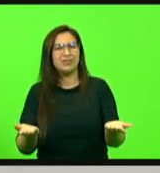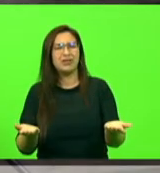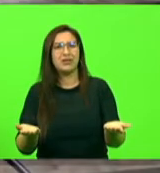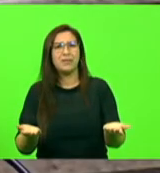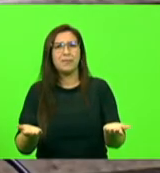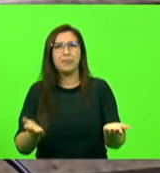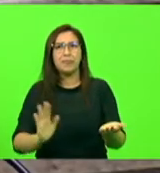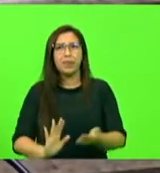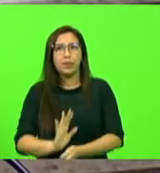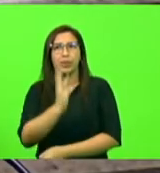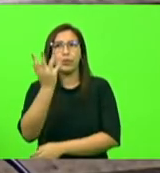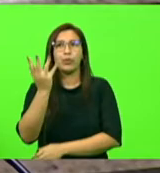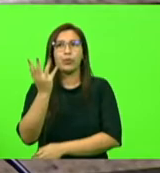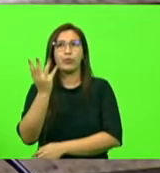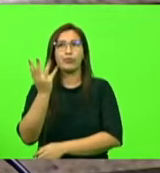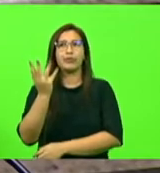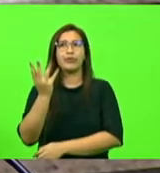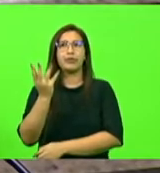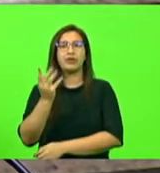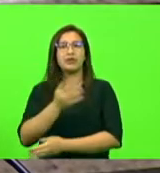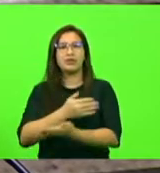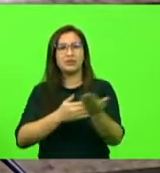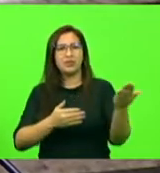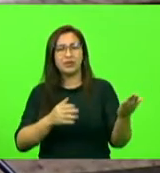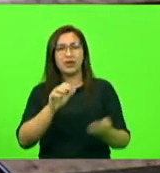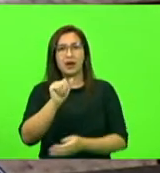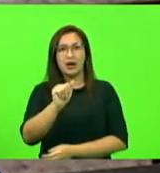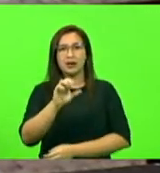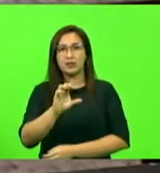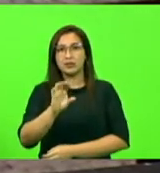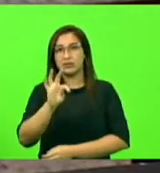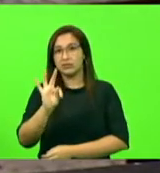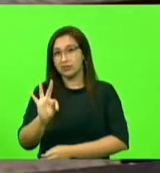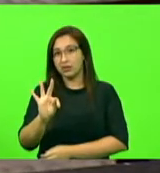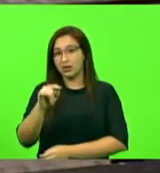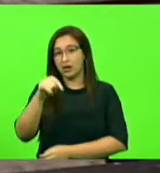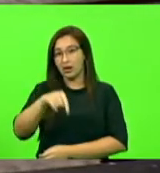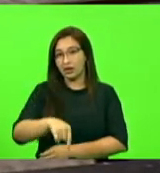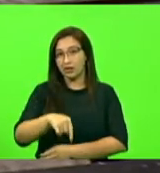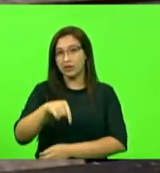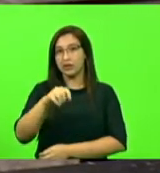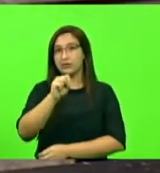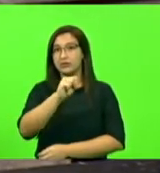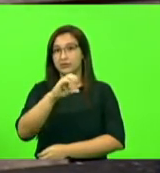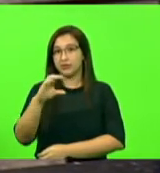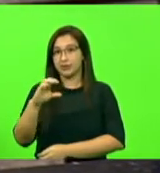com os ACTs aqui de Santa Catarina.